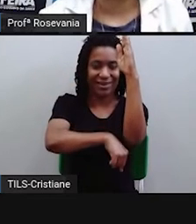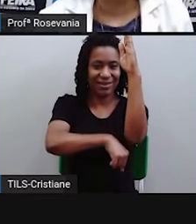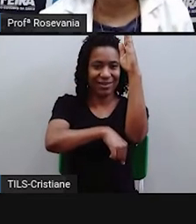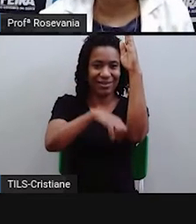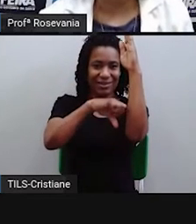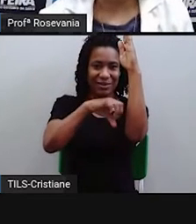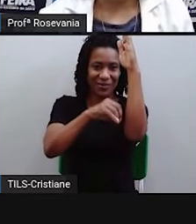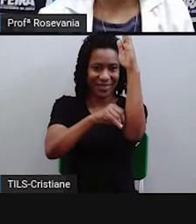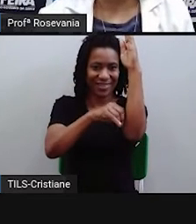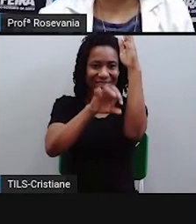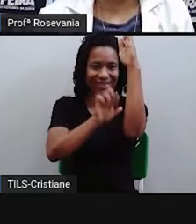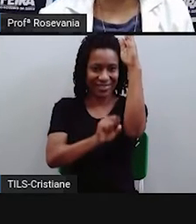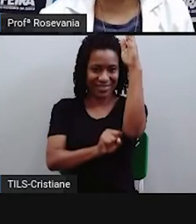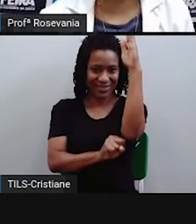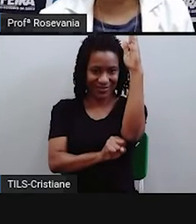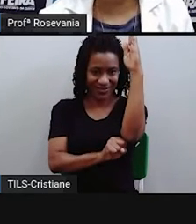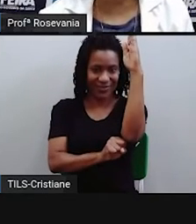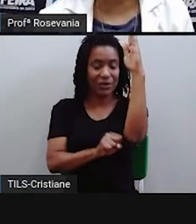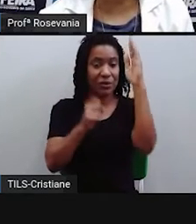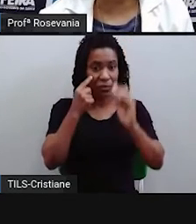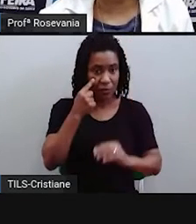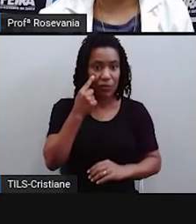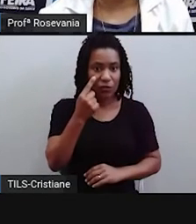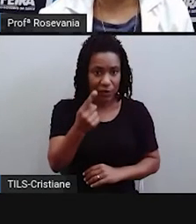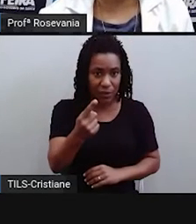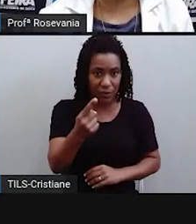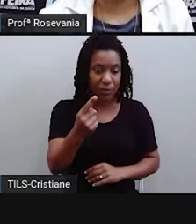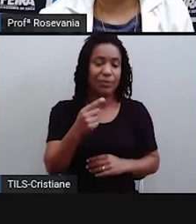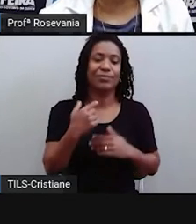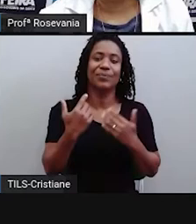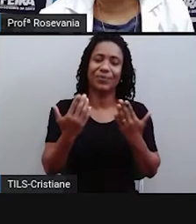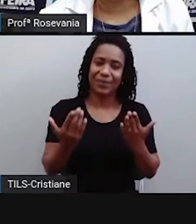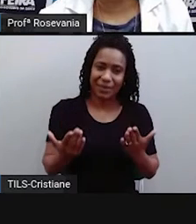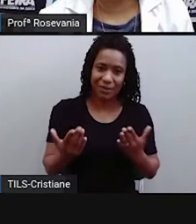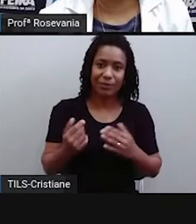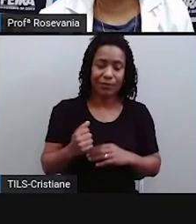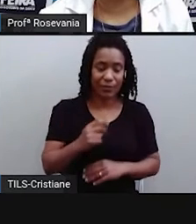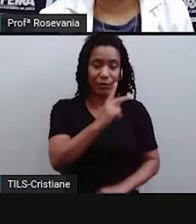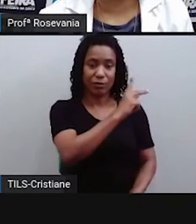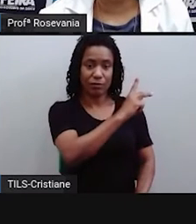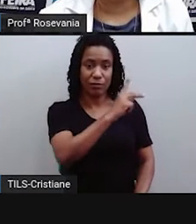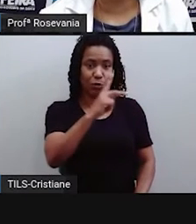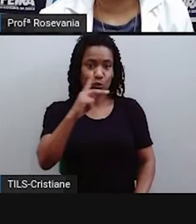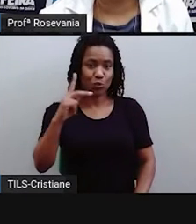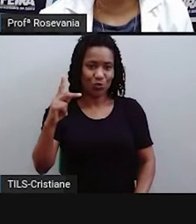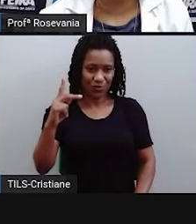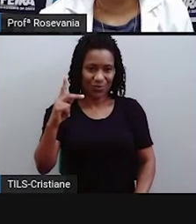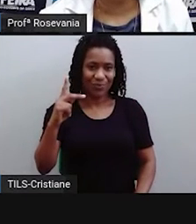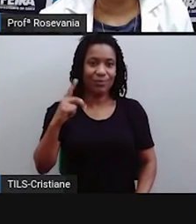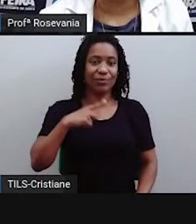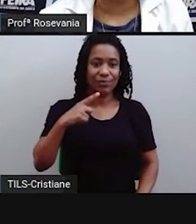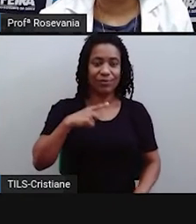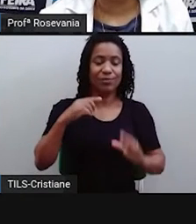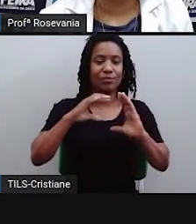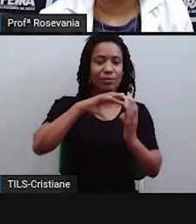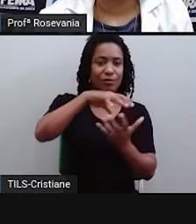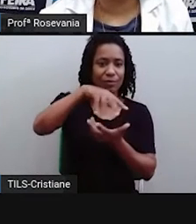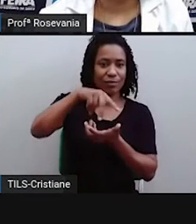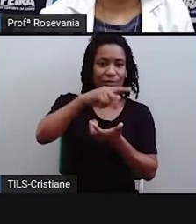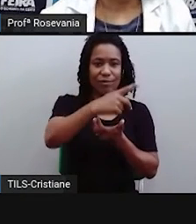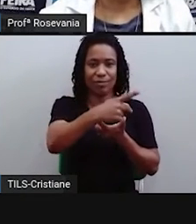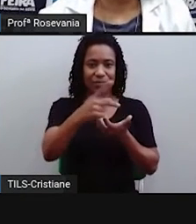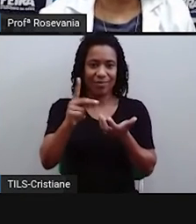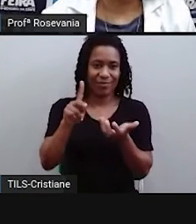noventa sul. Então, essas linhas aqui, elas são paralelas. Elas são uma, né? Depois da outra,